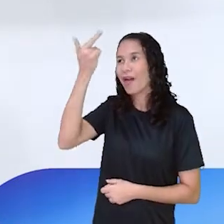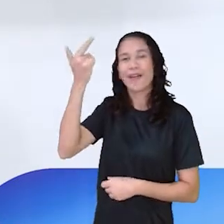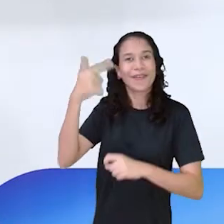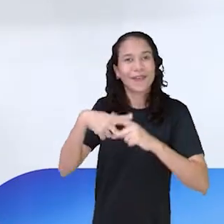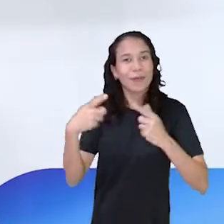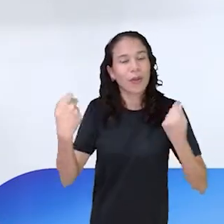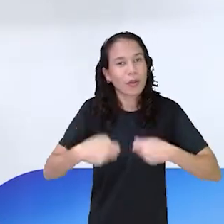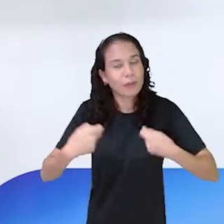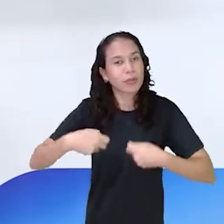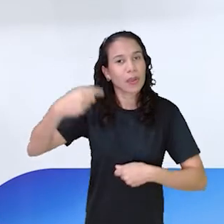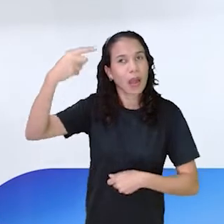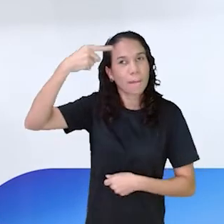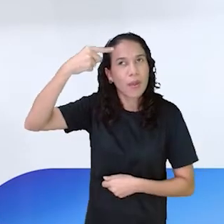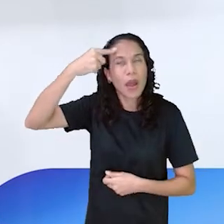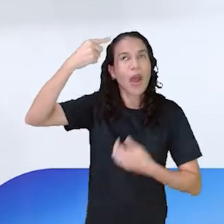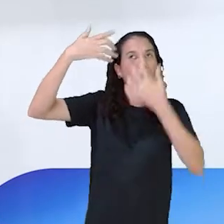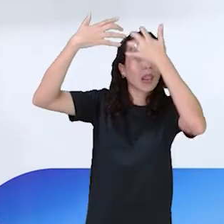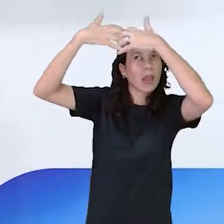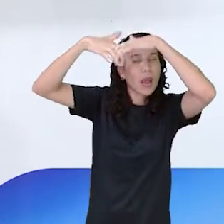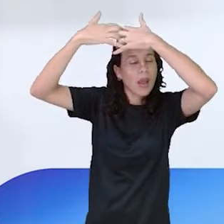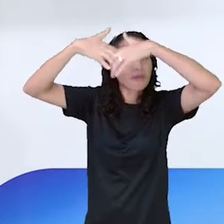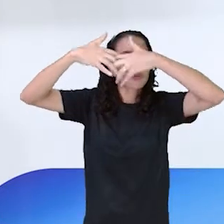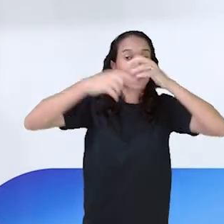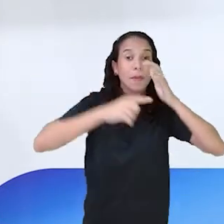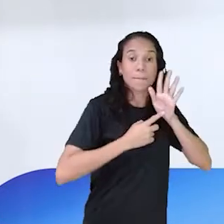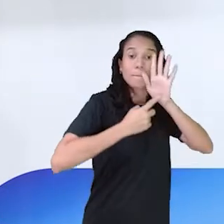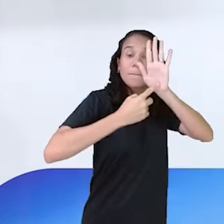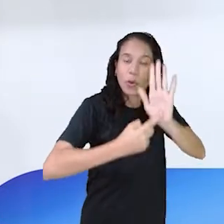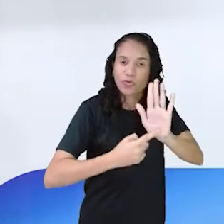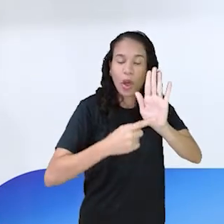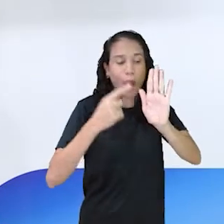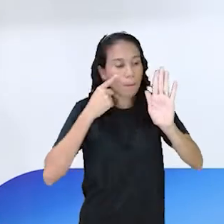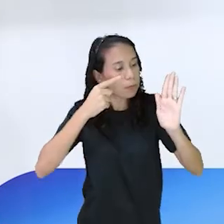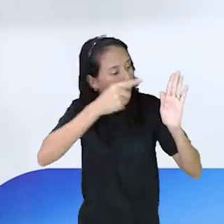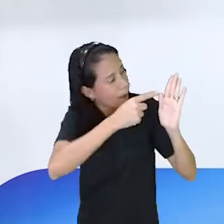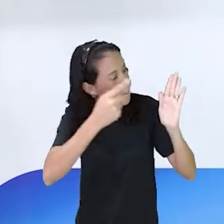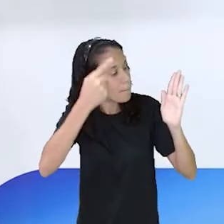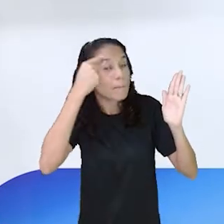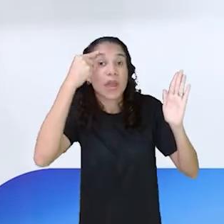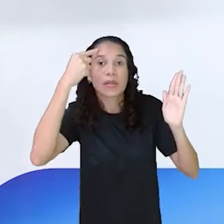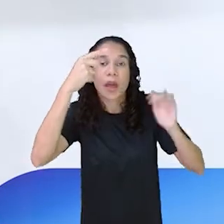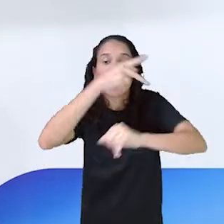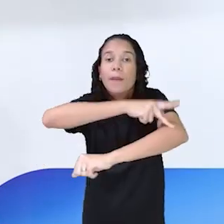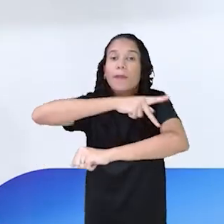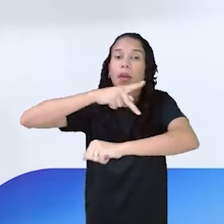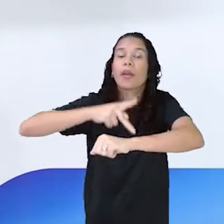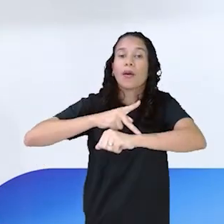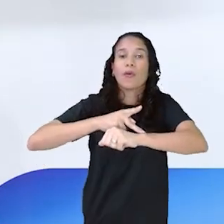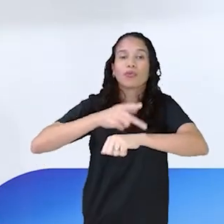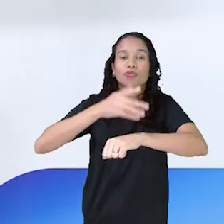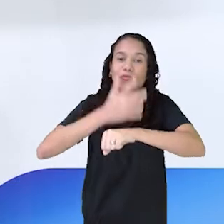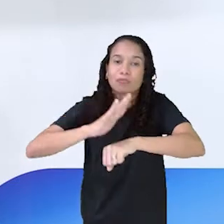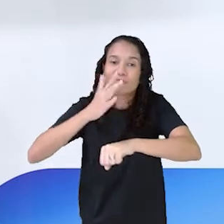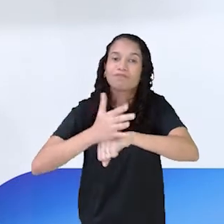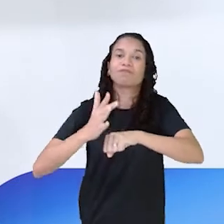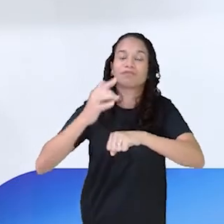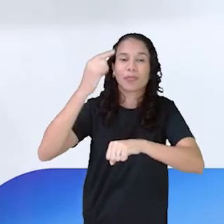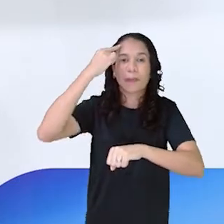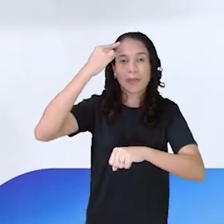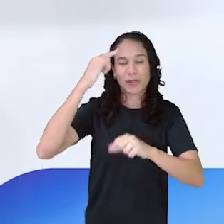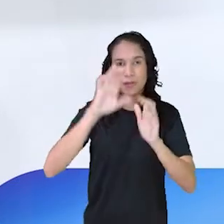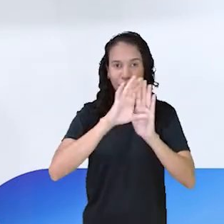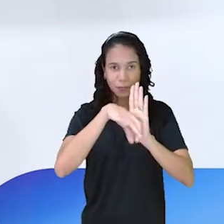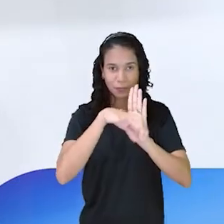mas que a gente retoma, gente deixa evidente e a gente pode pensar num trabalho pedagógico que se configure a partir desses